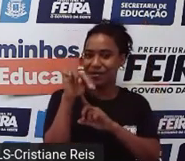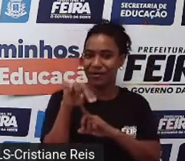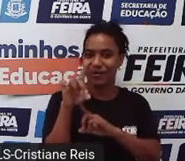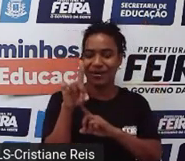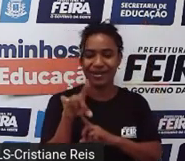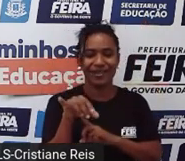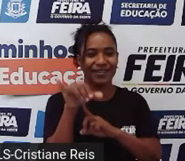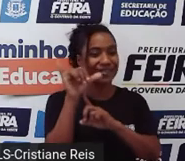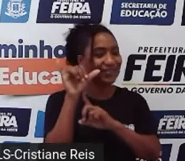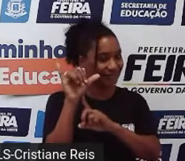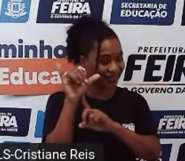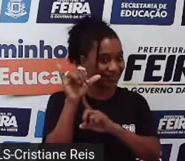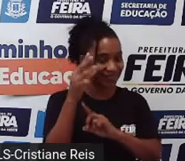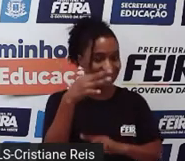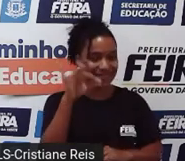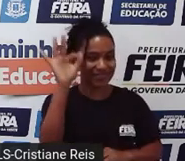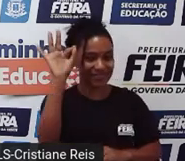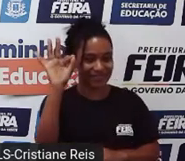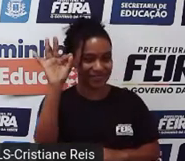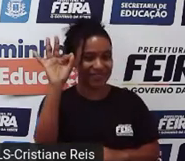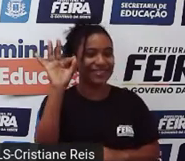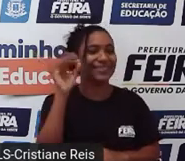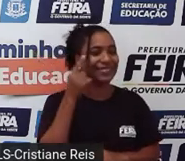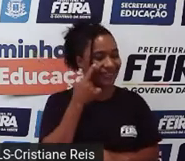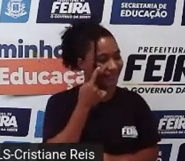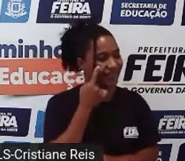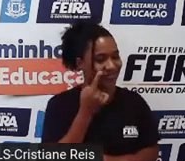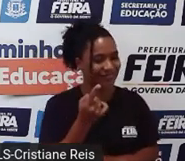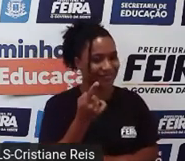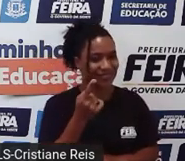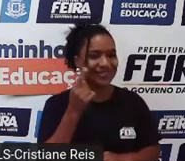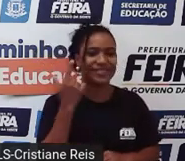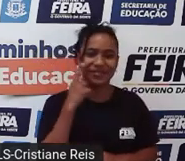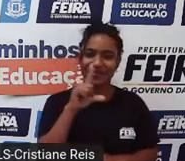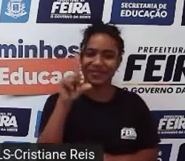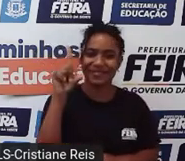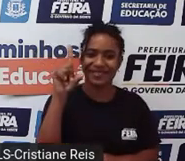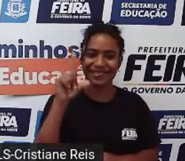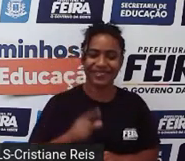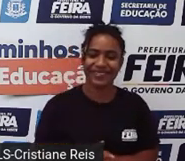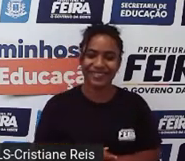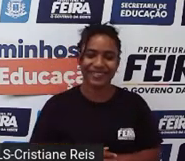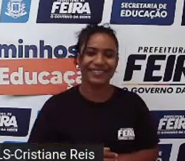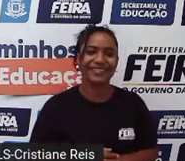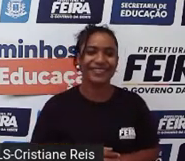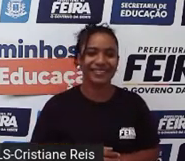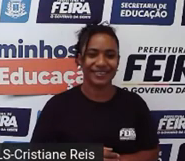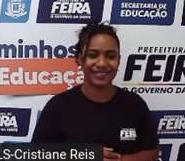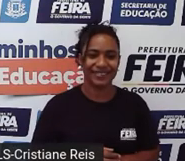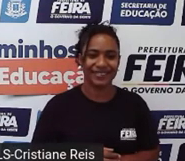E então, acertamos mais uma vez. Next one.